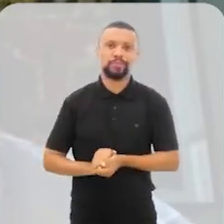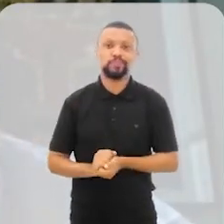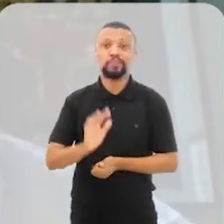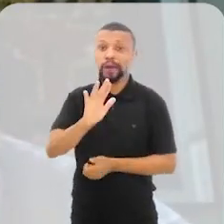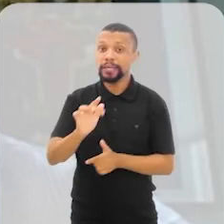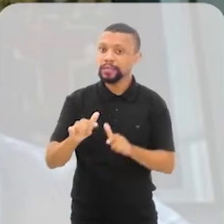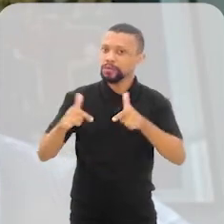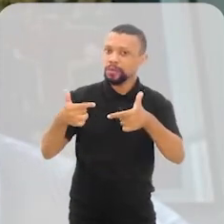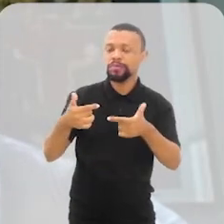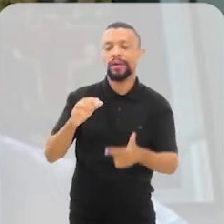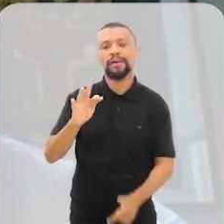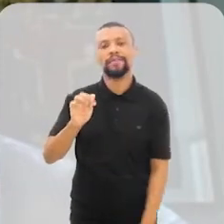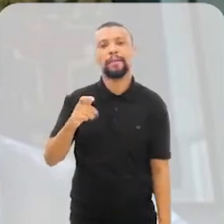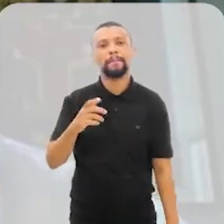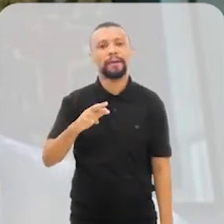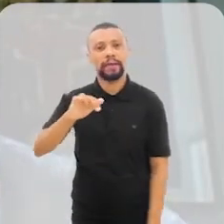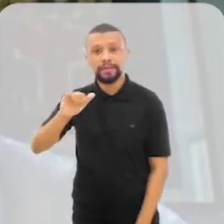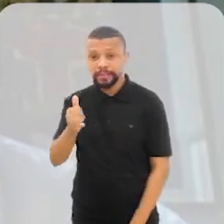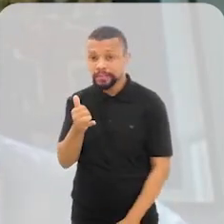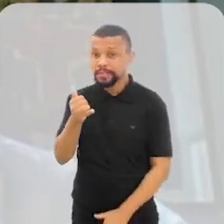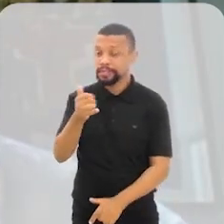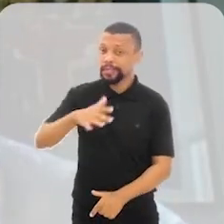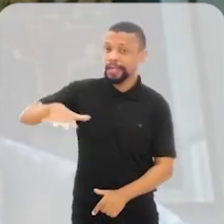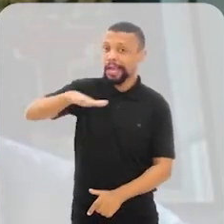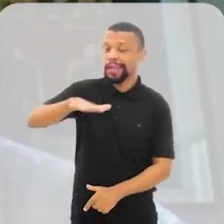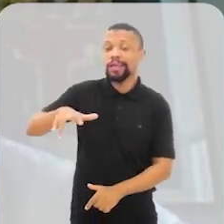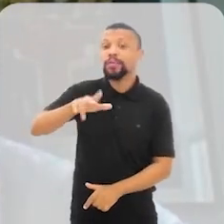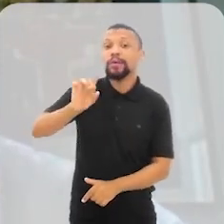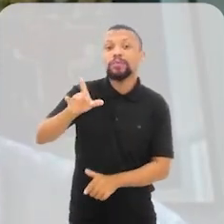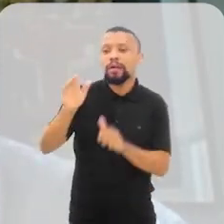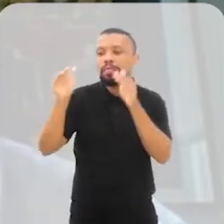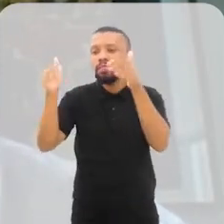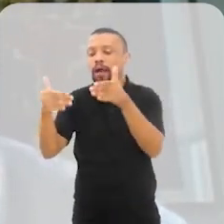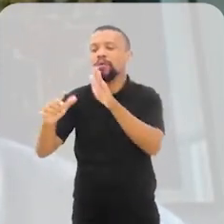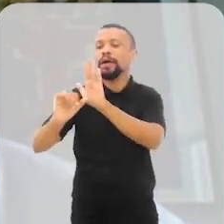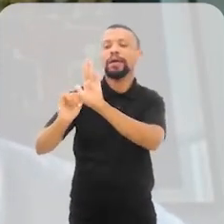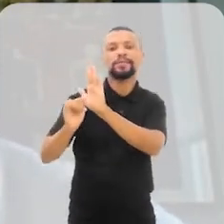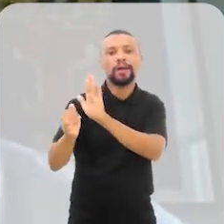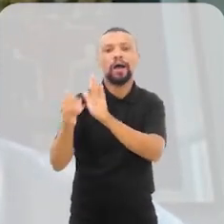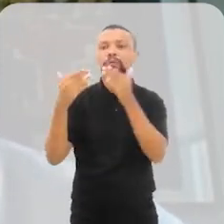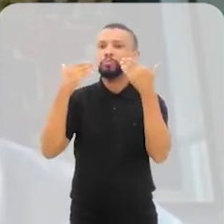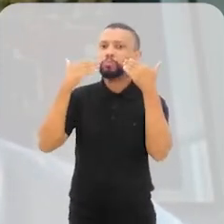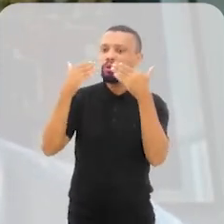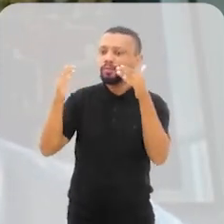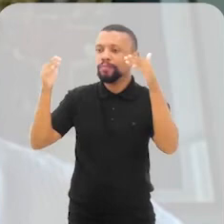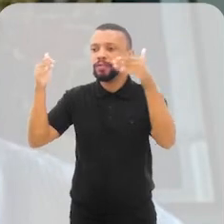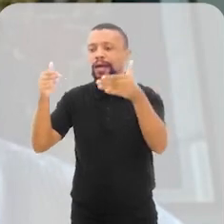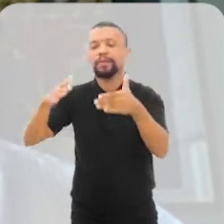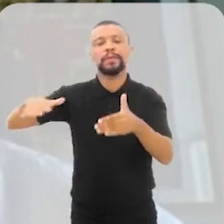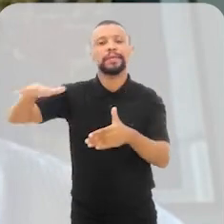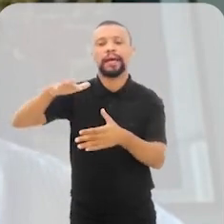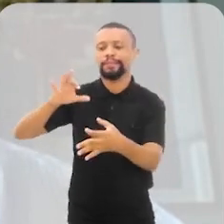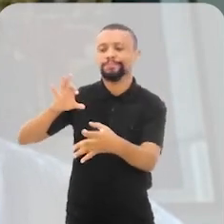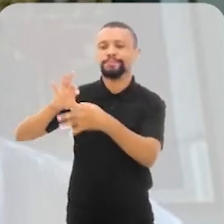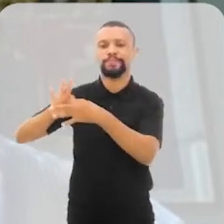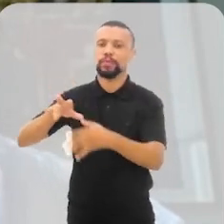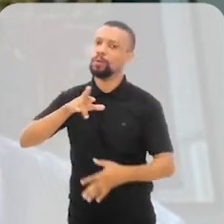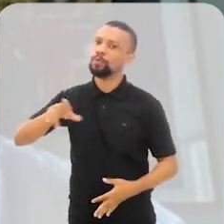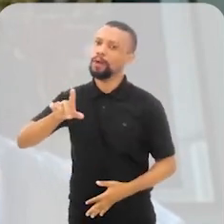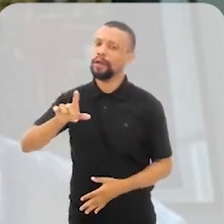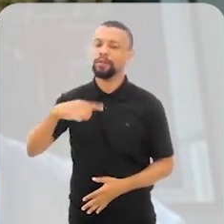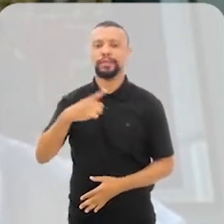que a atuação da Faperge nessa área não se limita a esses editais que são explicitamente voltados para esse segmento.